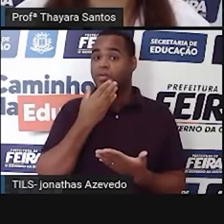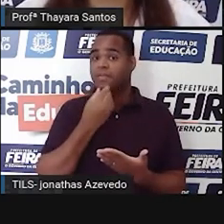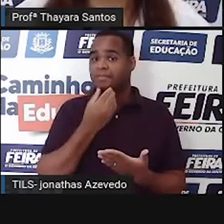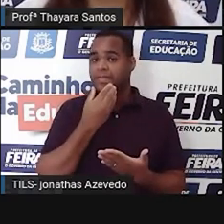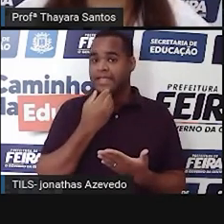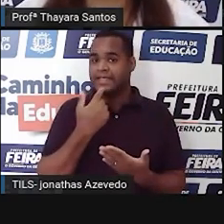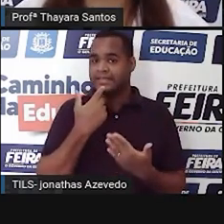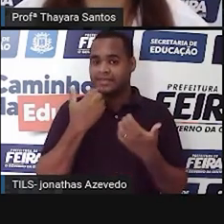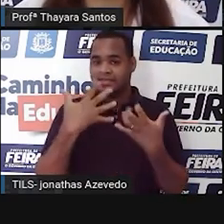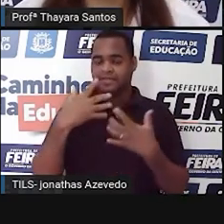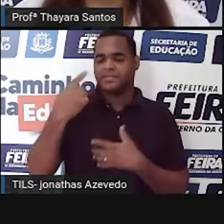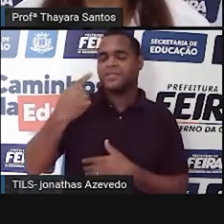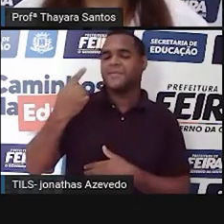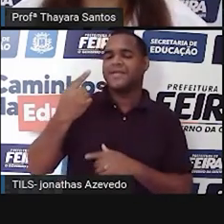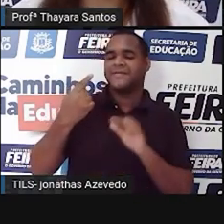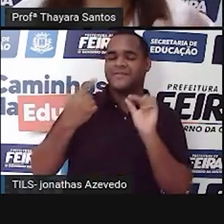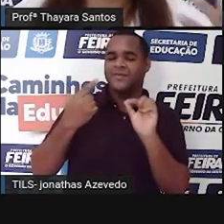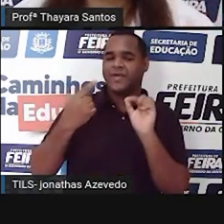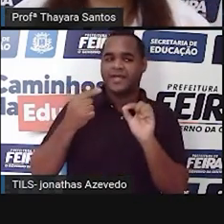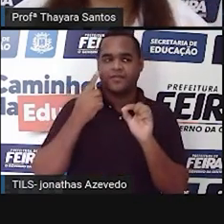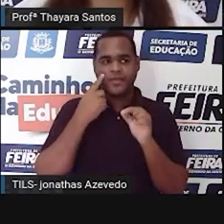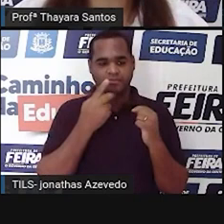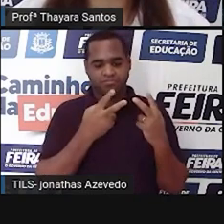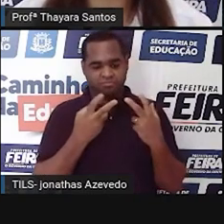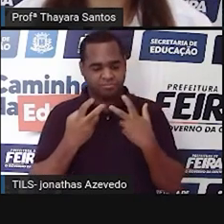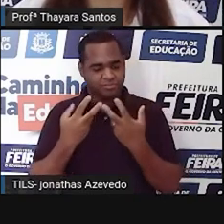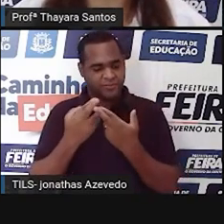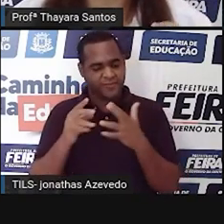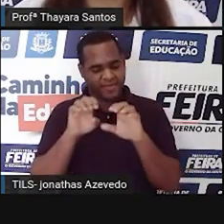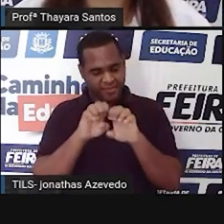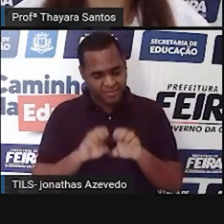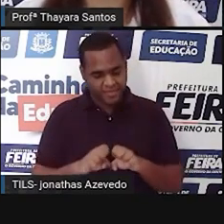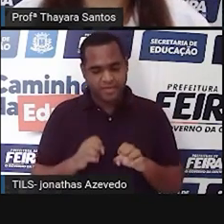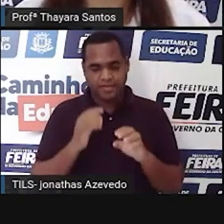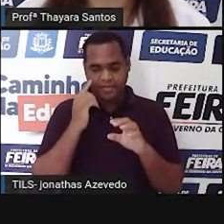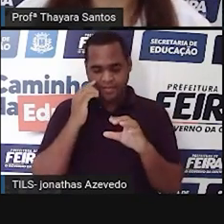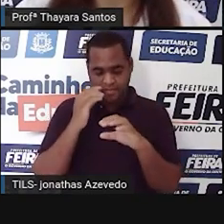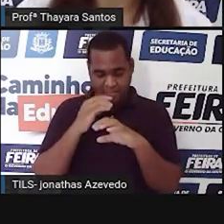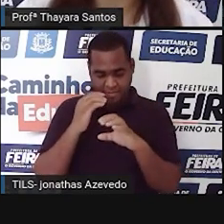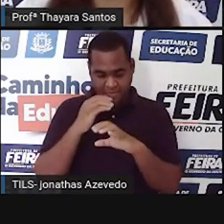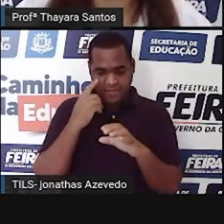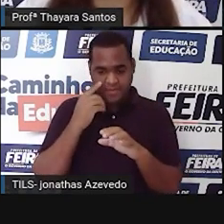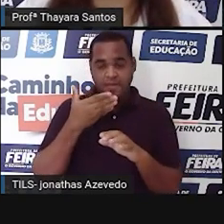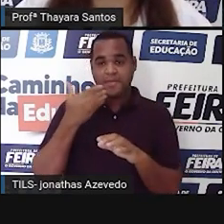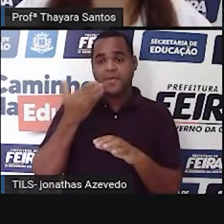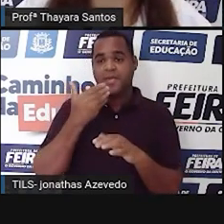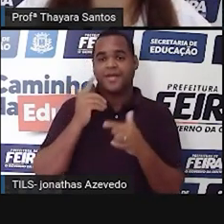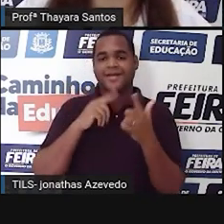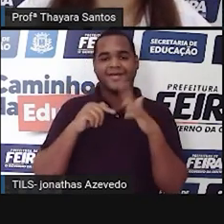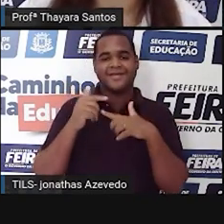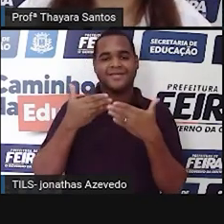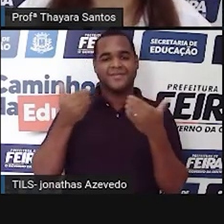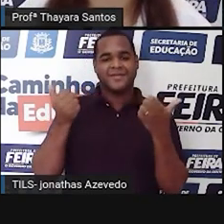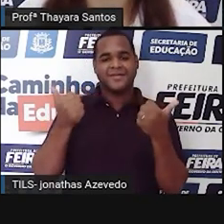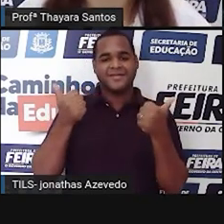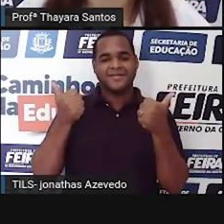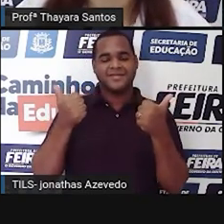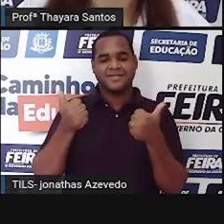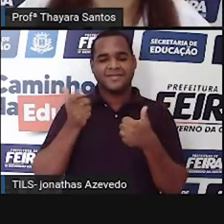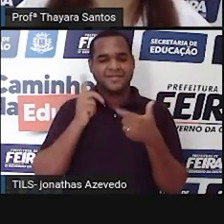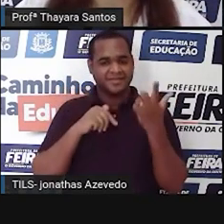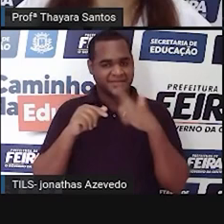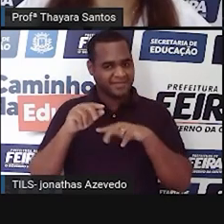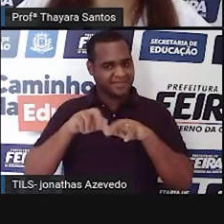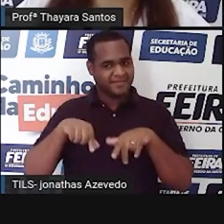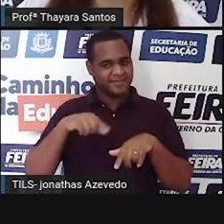foi o primeiro a observar as estruturas microscópicas. Na verdade, ele melhorou um pouquinho aquele microscópio criado por Hans